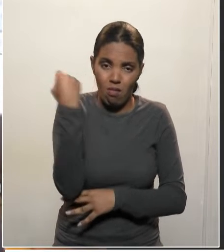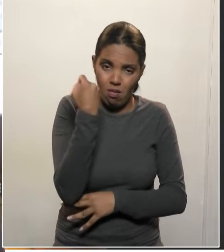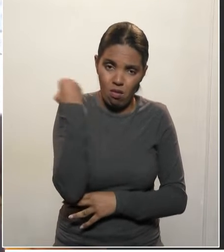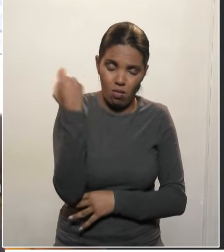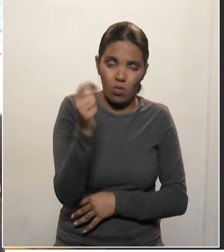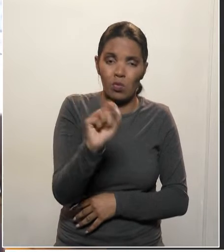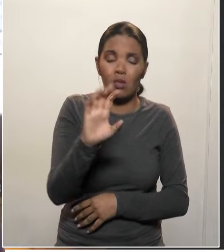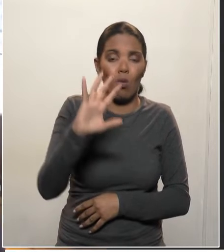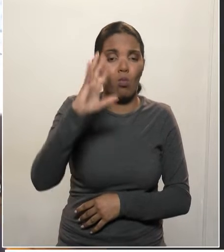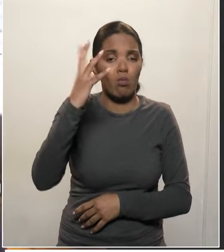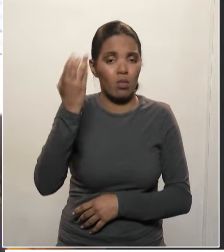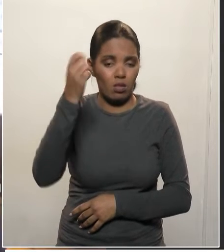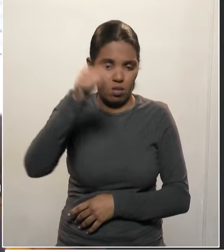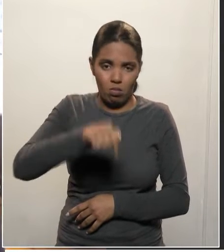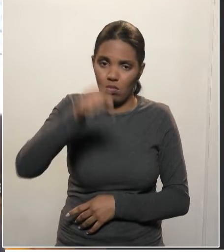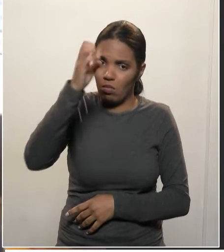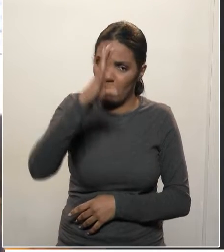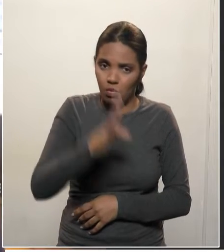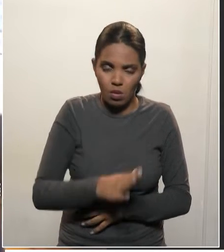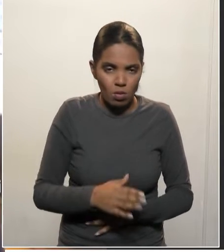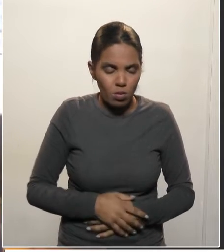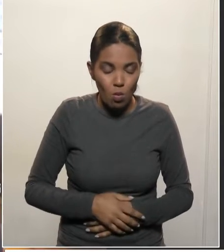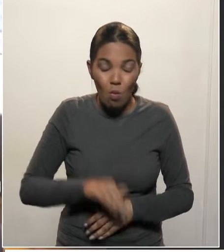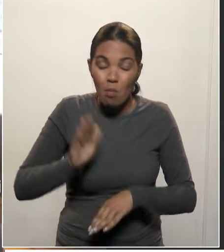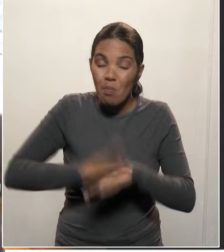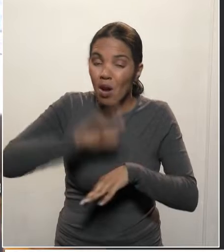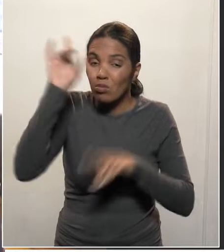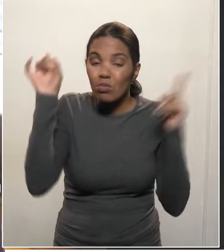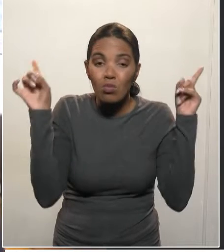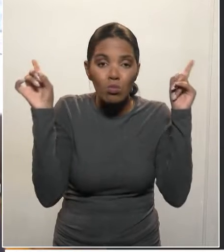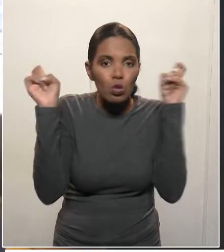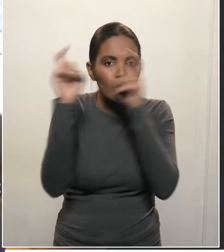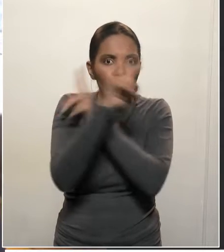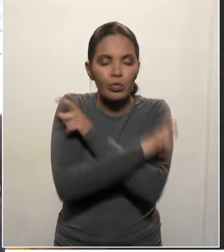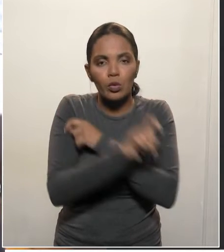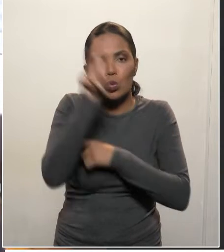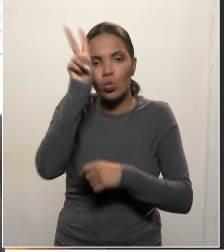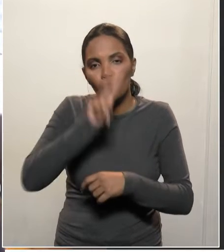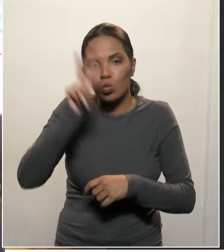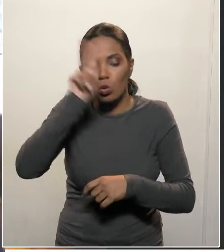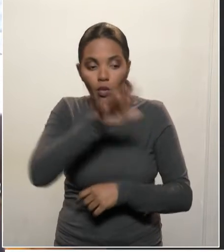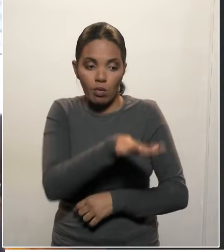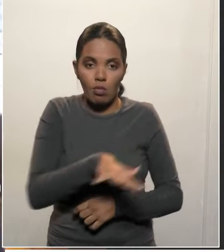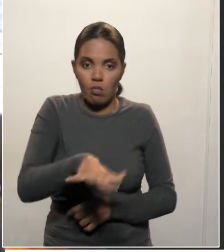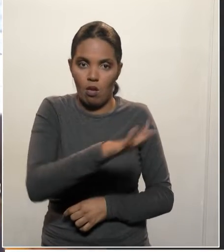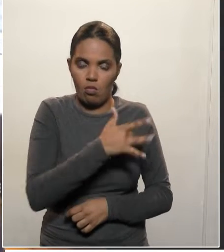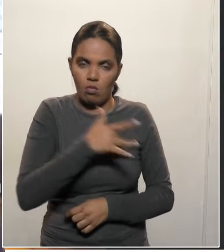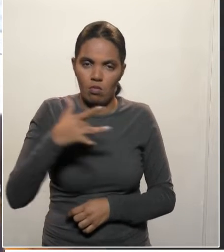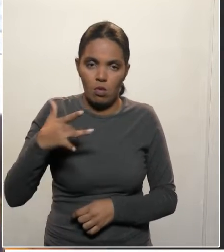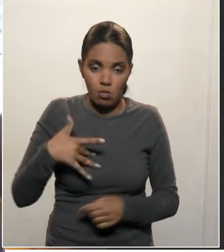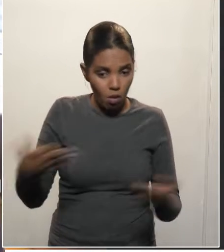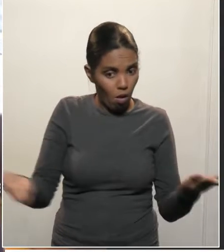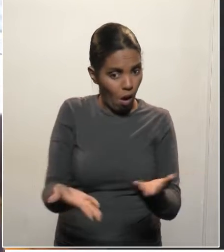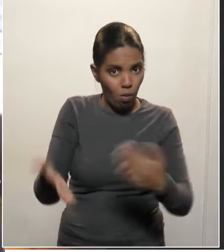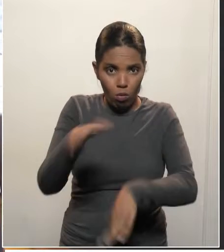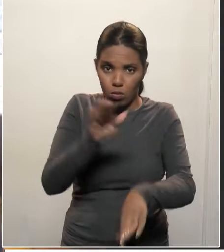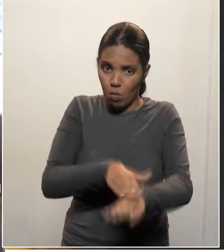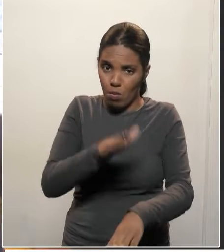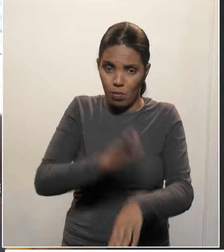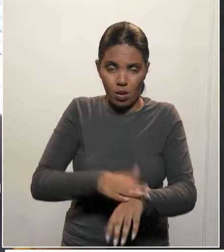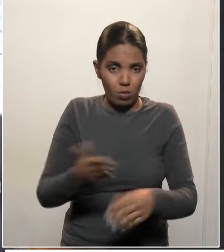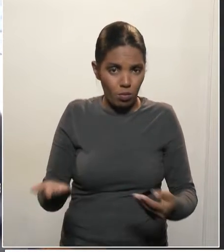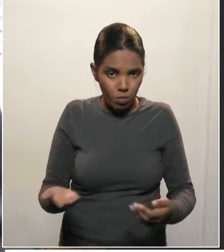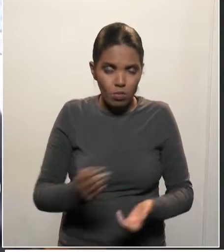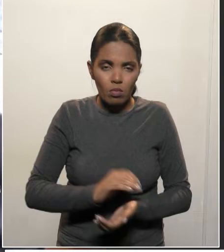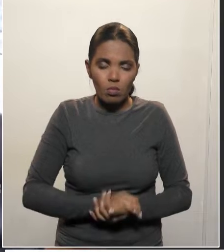ocorrendo no país. Acho que é o maior desafio da história, na área da saúde, é esse momento que nós estamos vivendo.